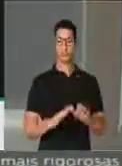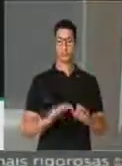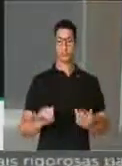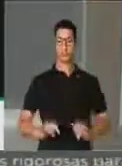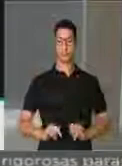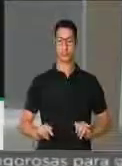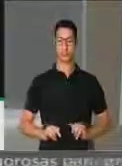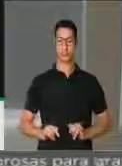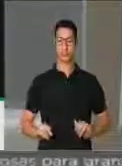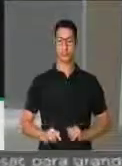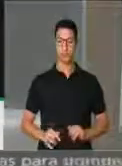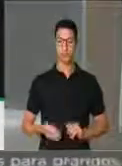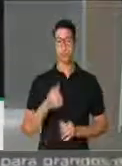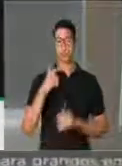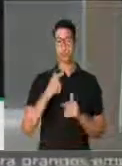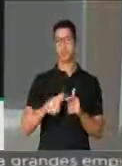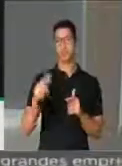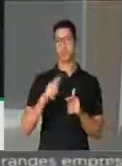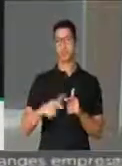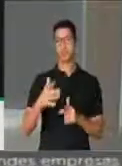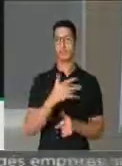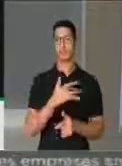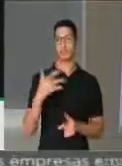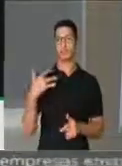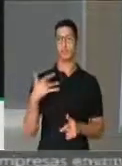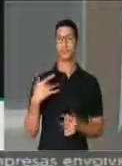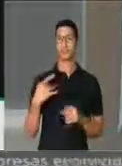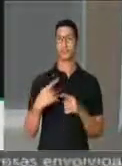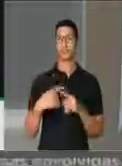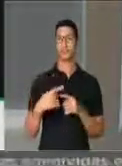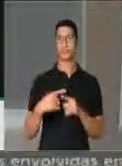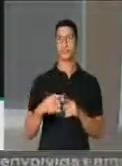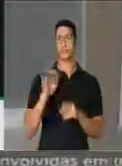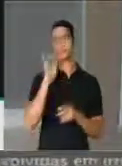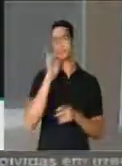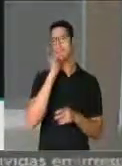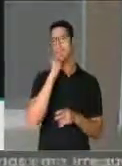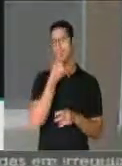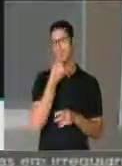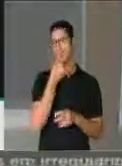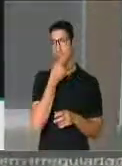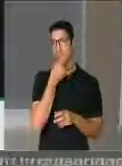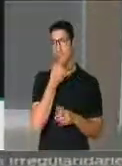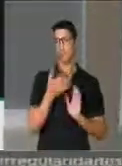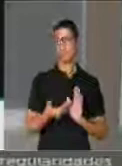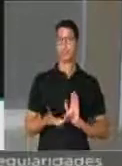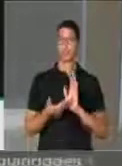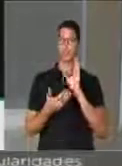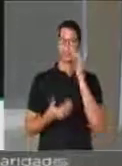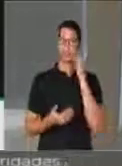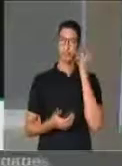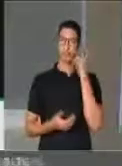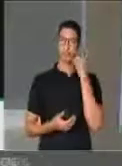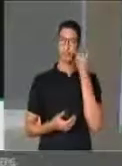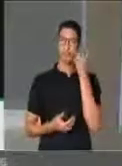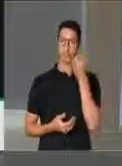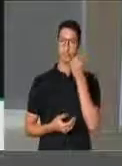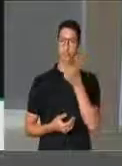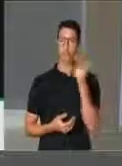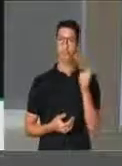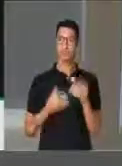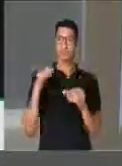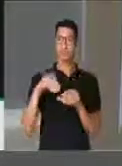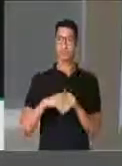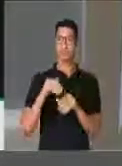sofrendo sérios problemas de saúde porque, infelizmente, a Câmara dos Deputados não